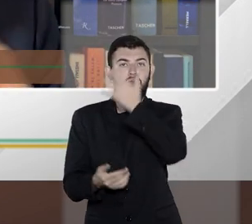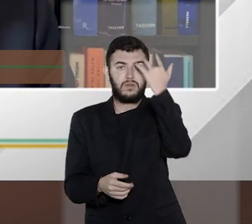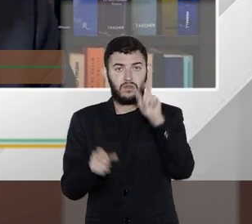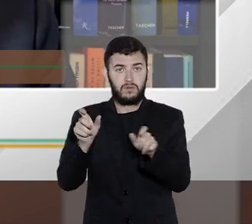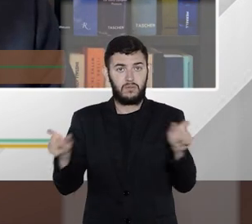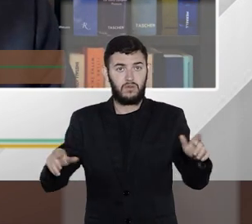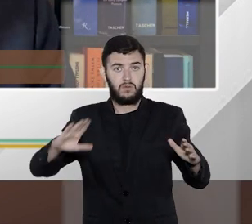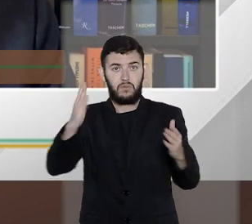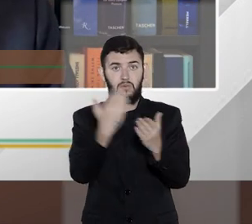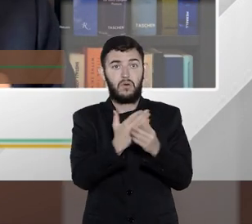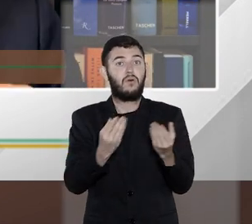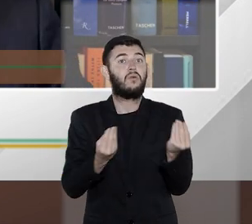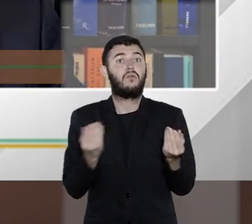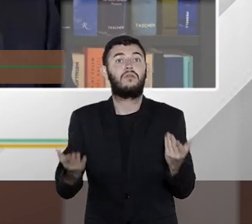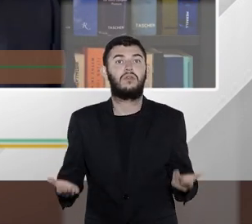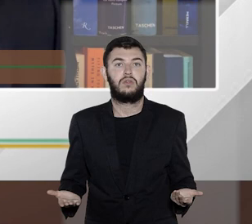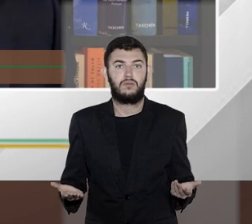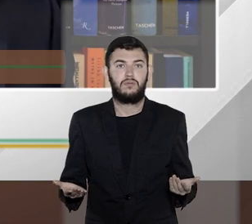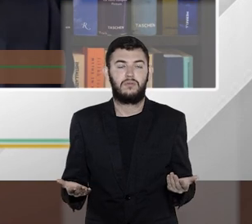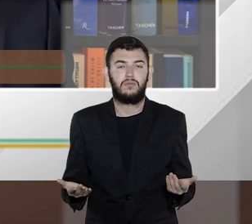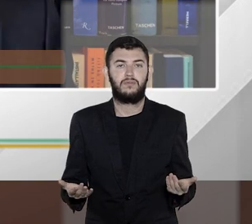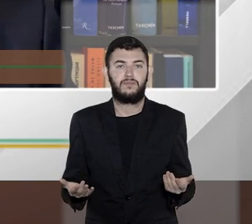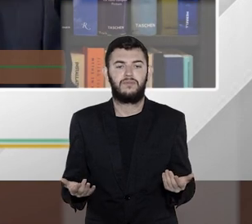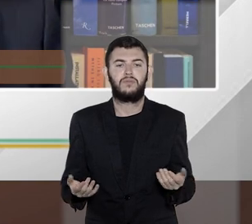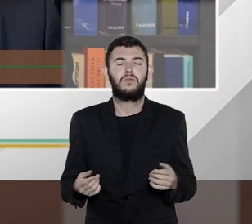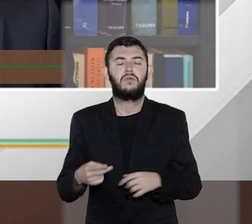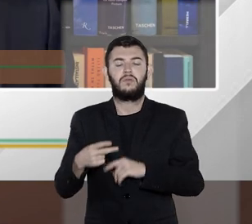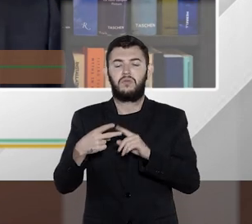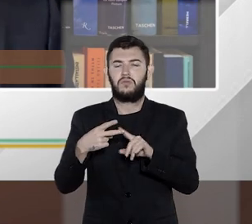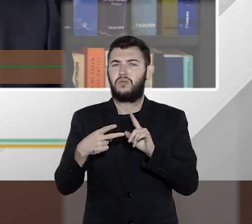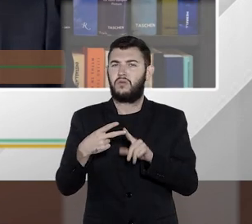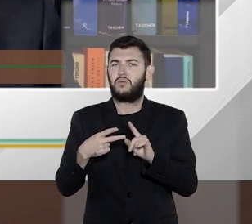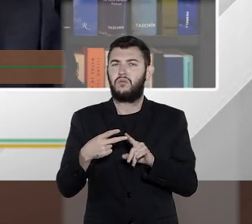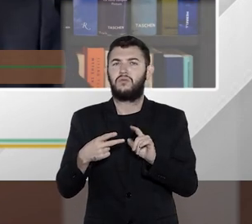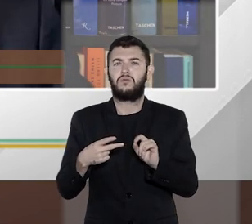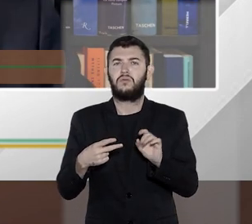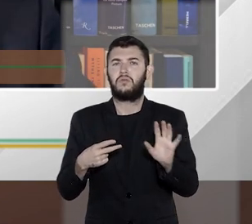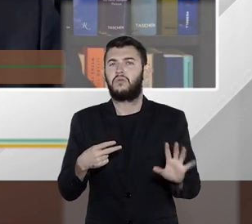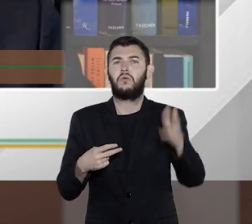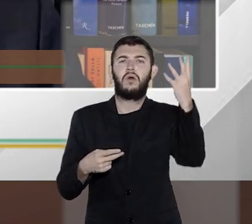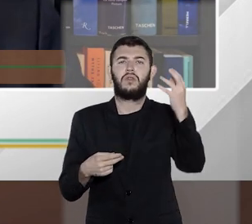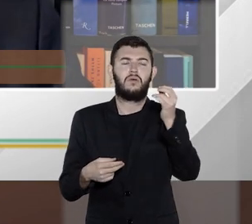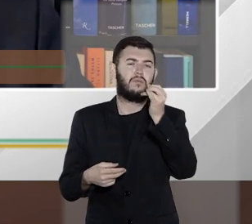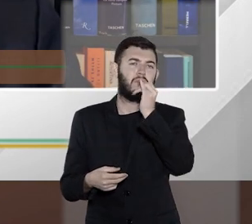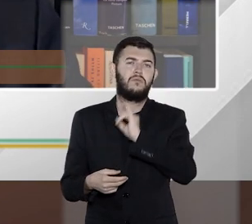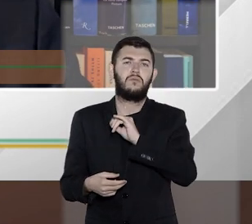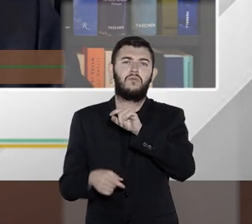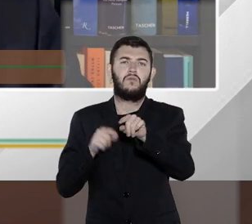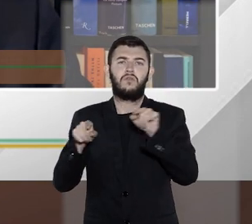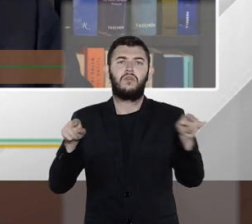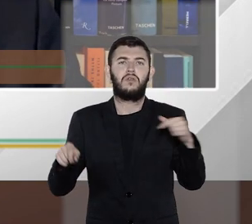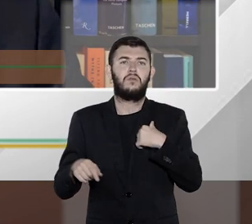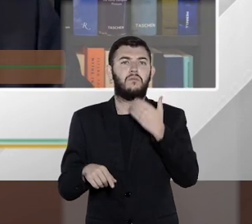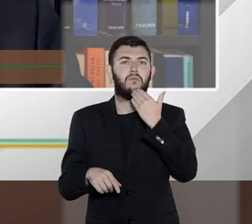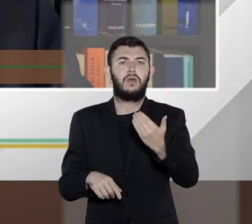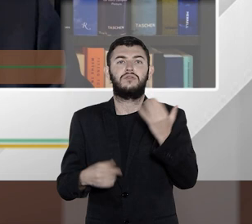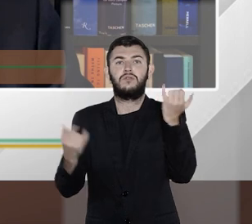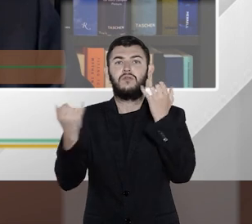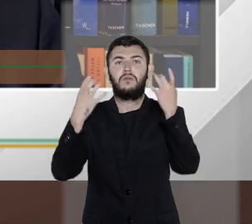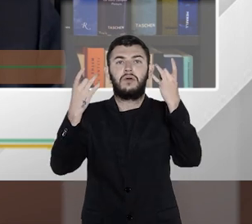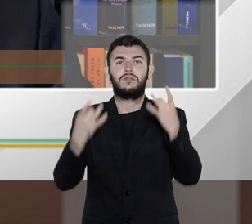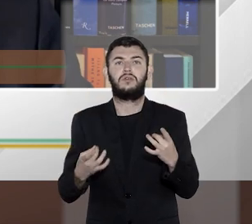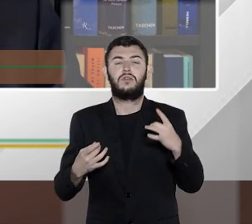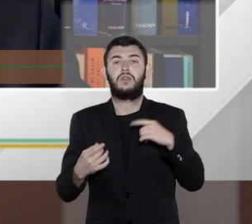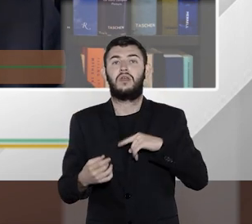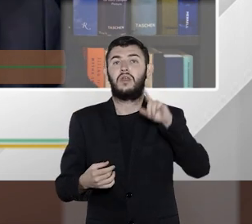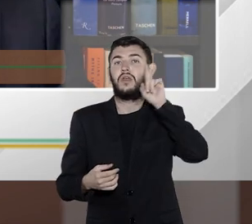nessas situações outro caso você pede por exemplo as informações dos Estados Unidos para